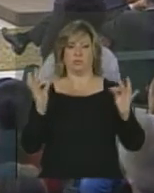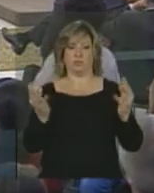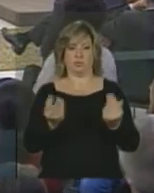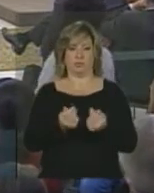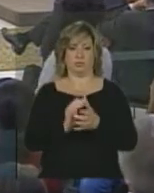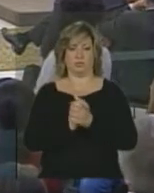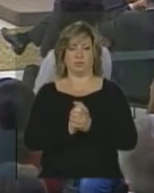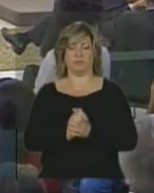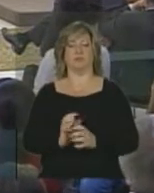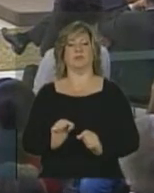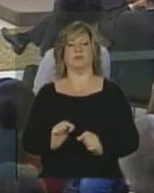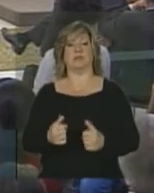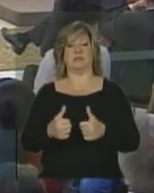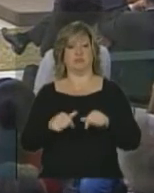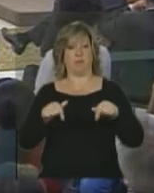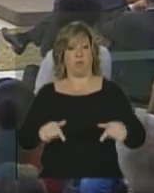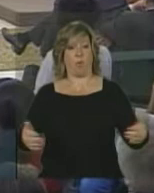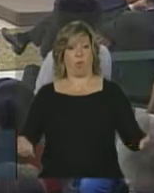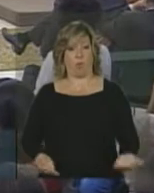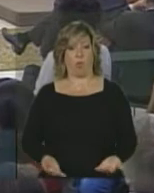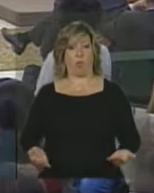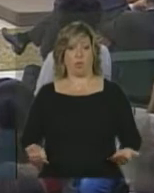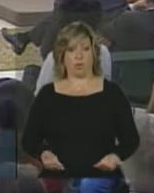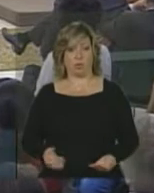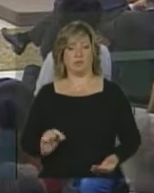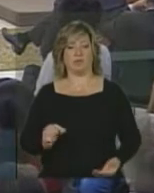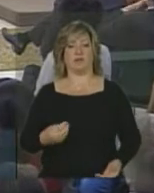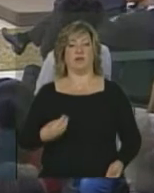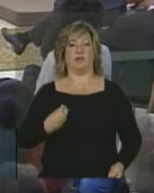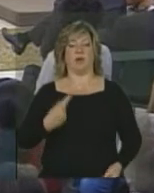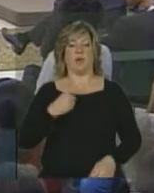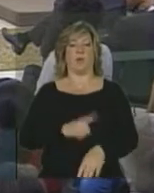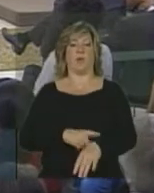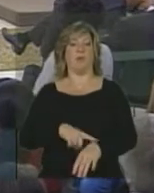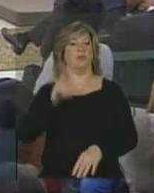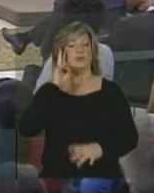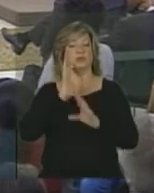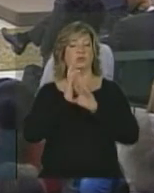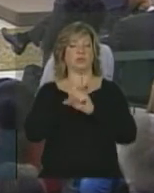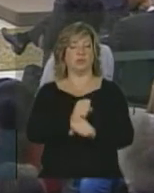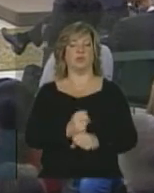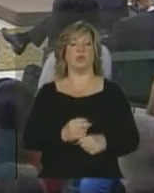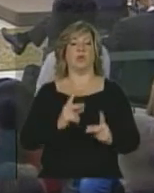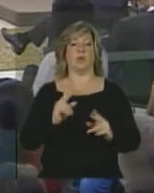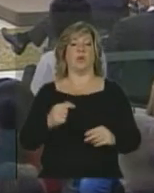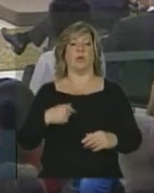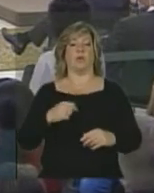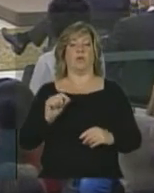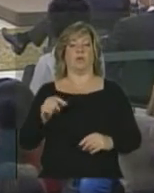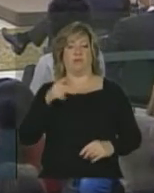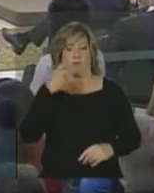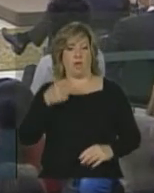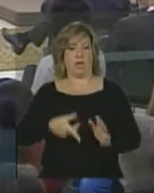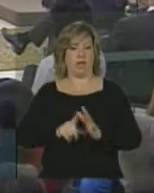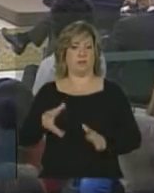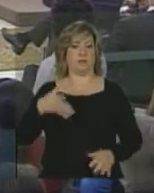estamos aqui, hoje, a vivenciar um momento histórico, como disse o ministro